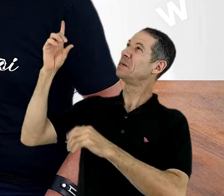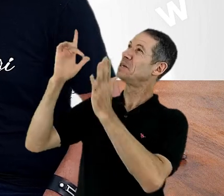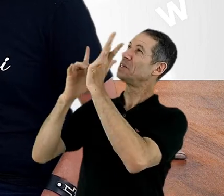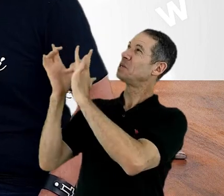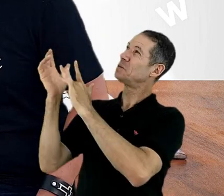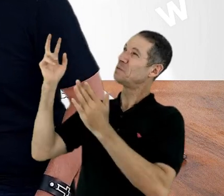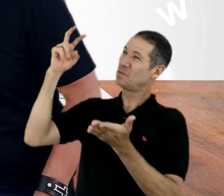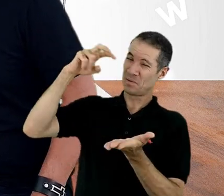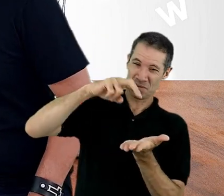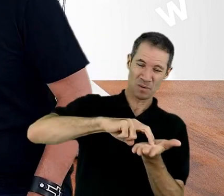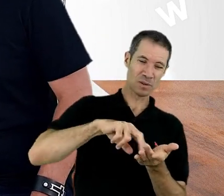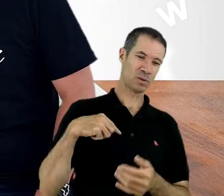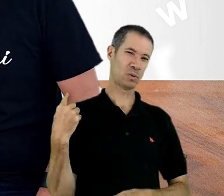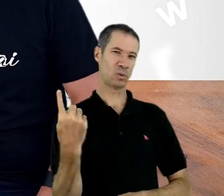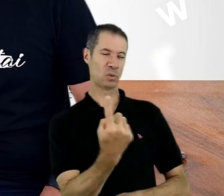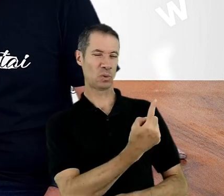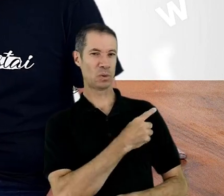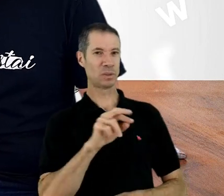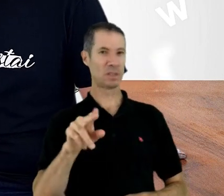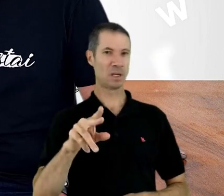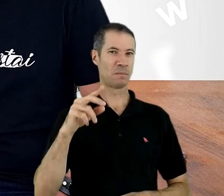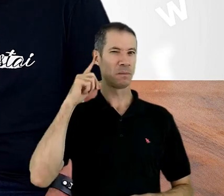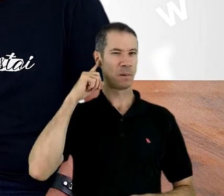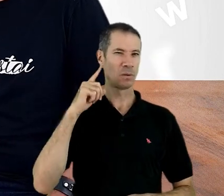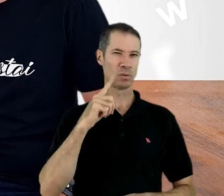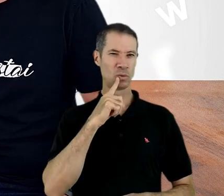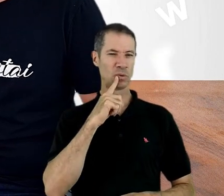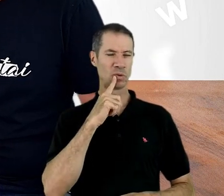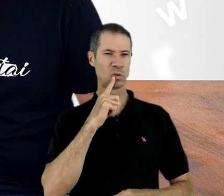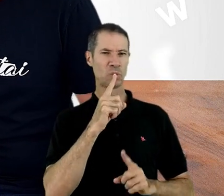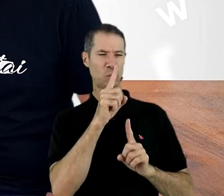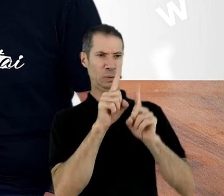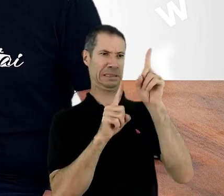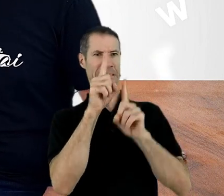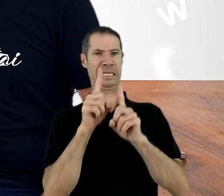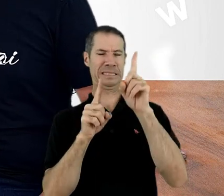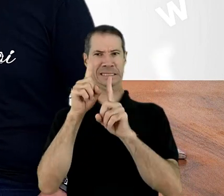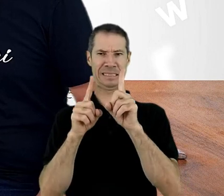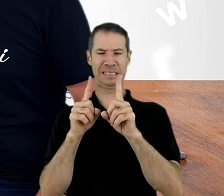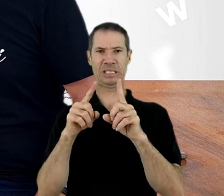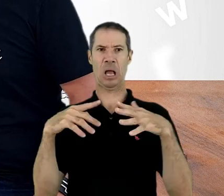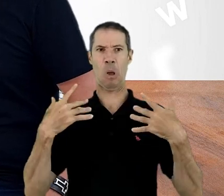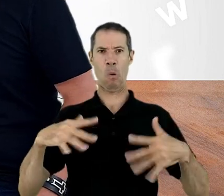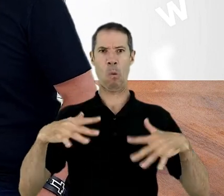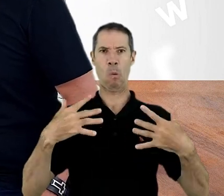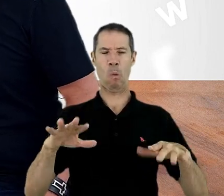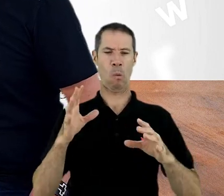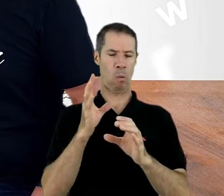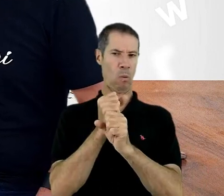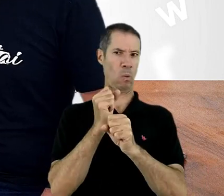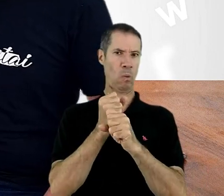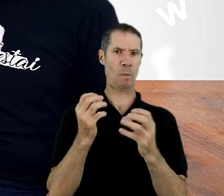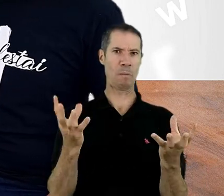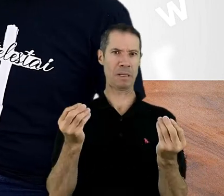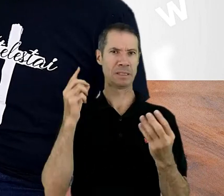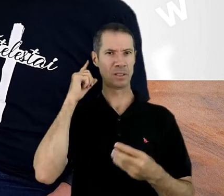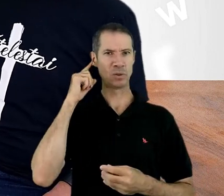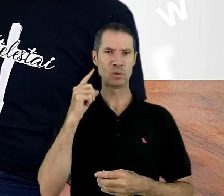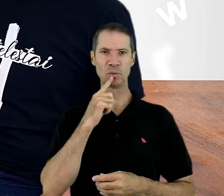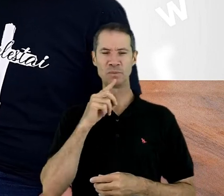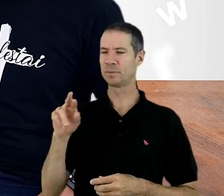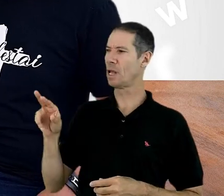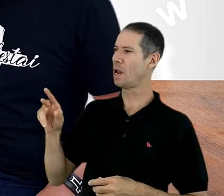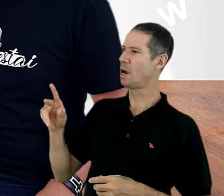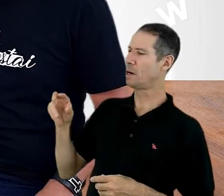nossos irmãos surdos, ele deu uma estatística aqui, que não é nada animadora, e nós precisamos correr atrás disso. Meu irmão Santo,